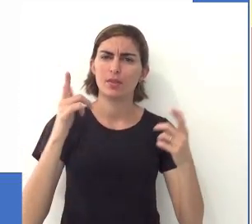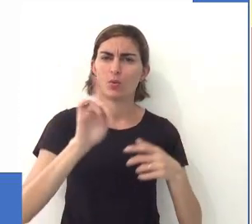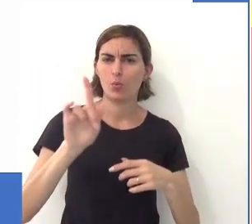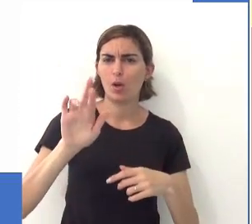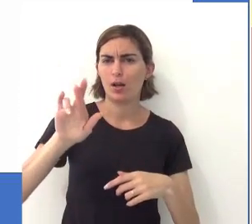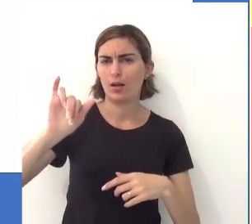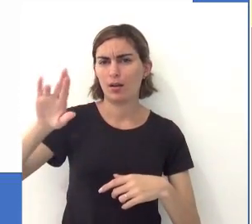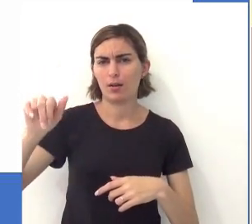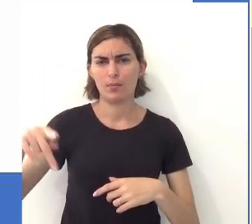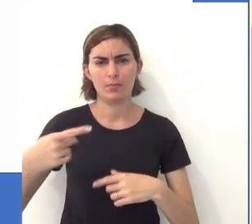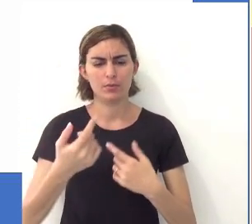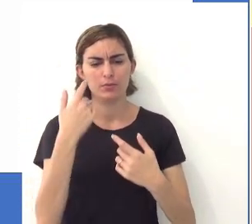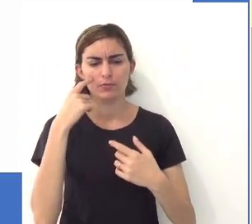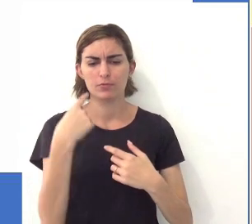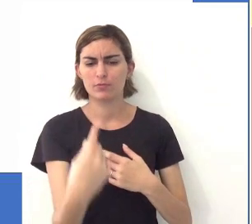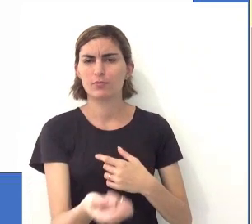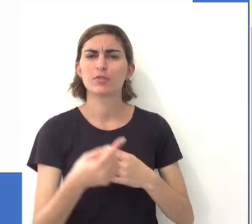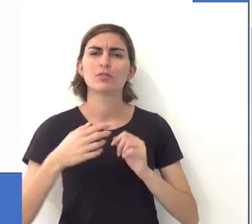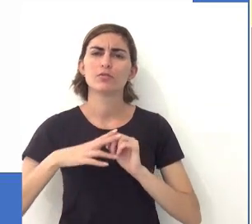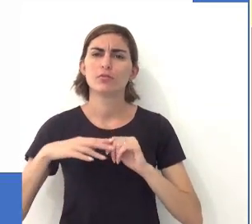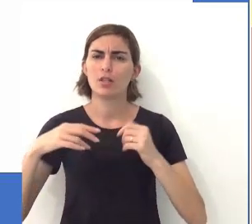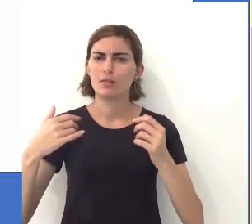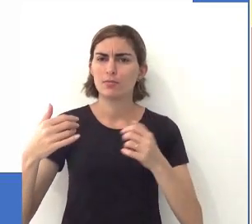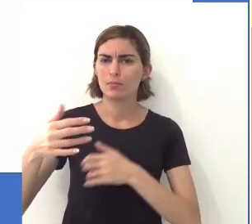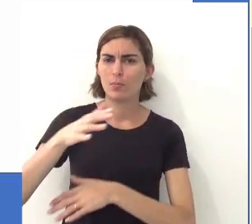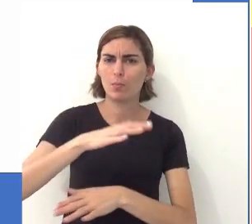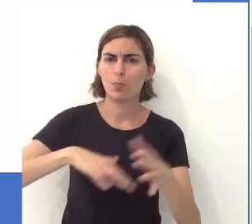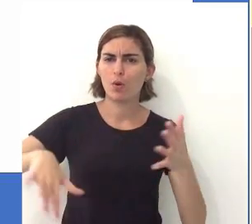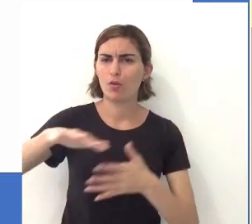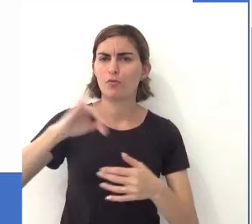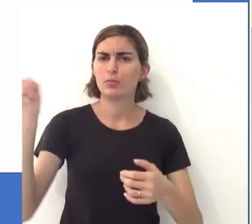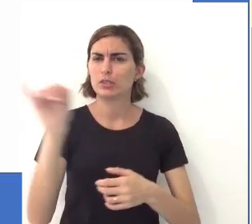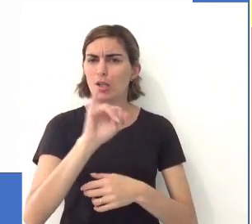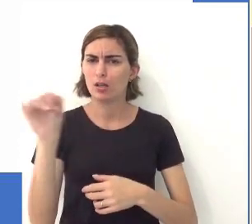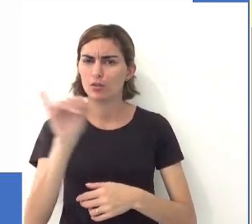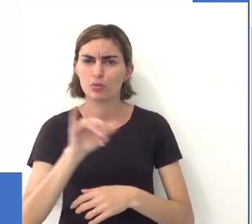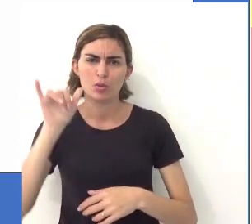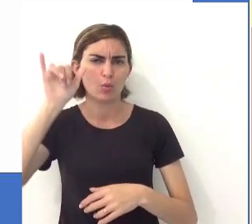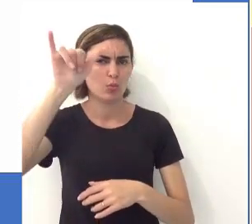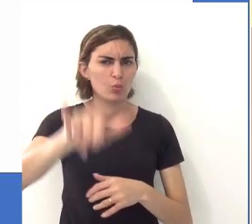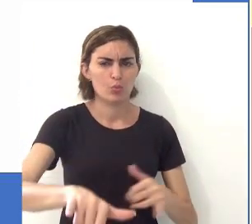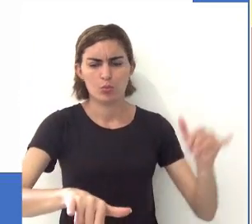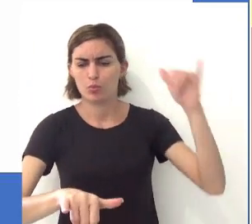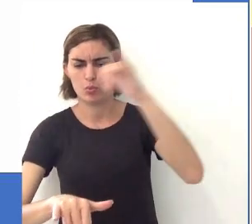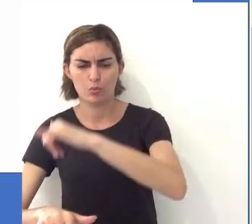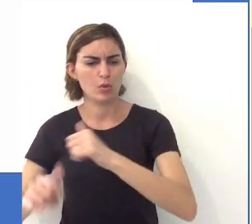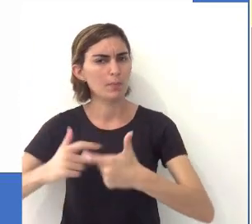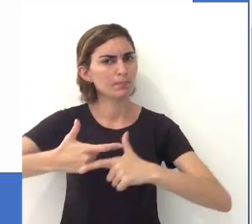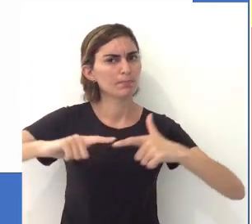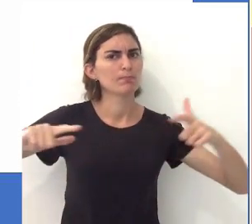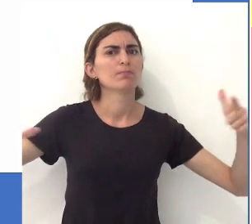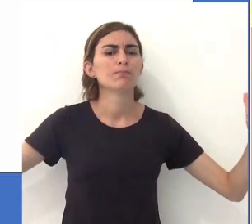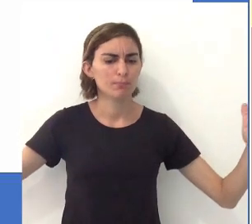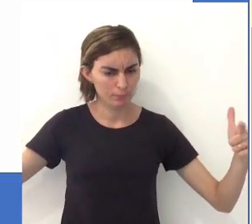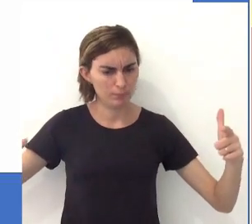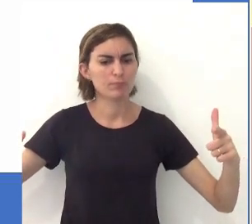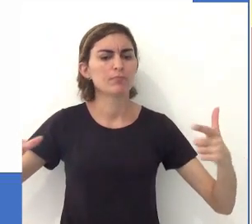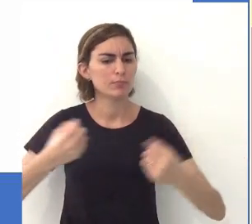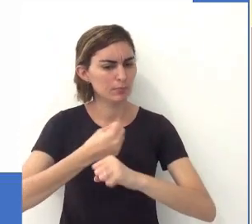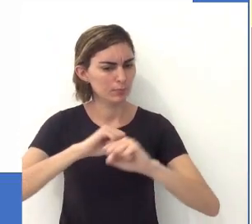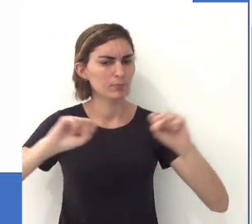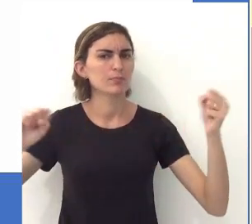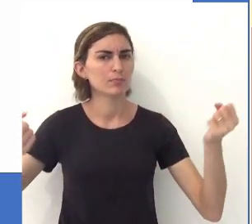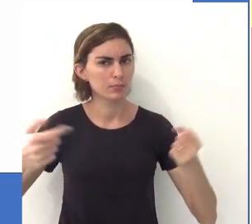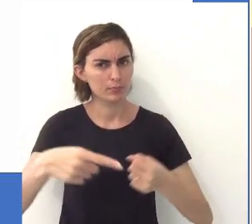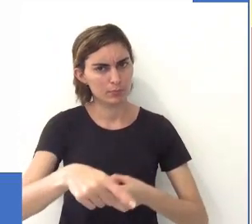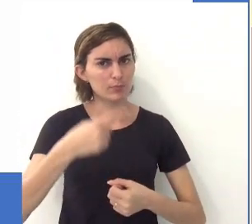Por meio do aeroporto de Guararapes que a gente vai ter uma maior movimentação internacional, tá, gente? É um aeroporto que tem um tamanho, assim, expressivo